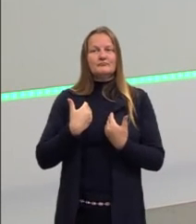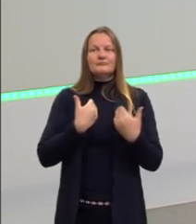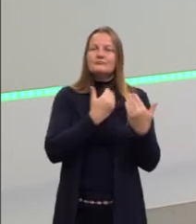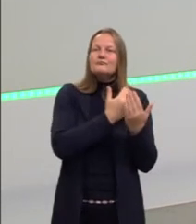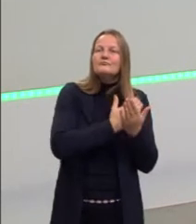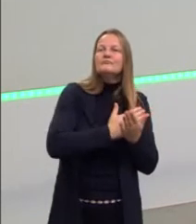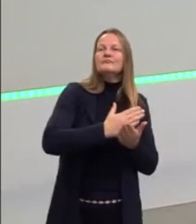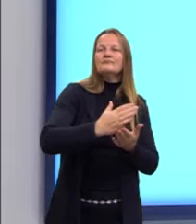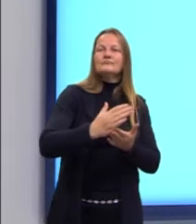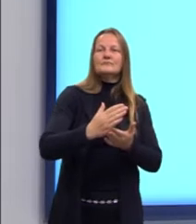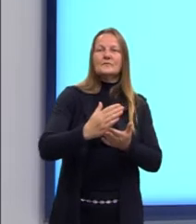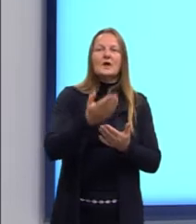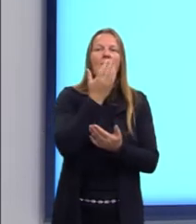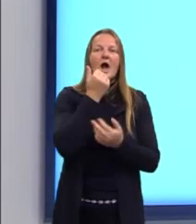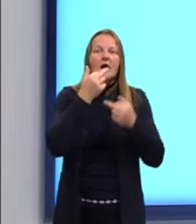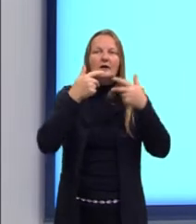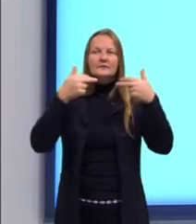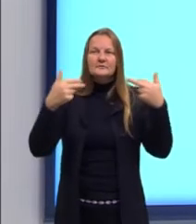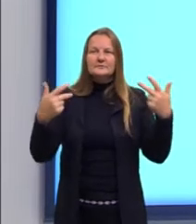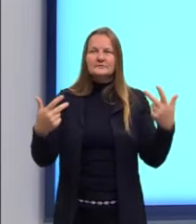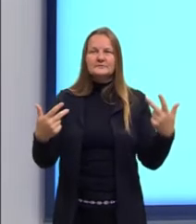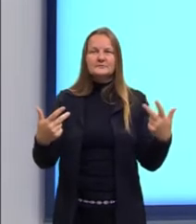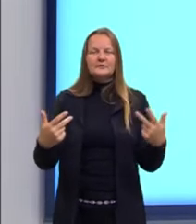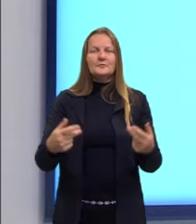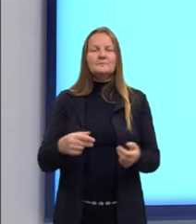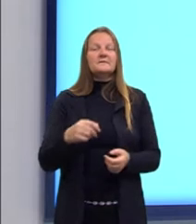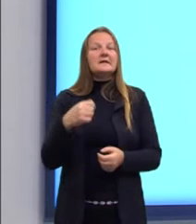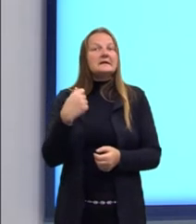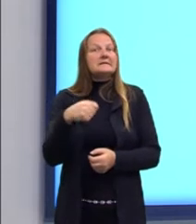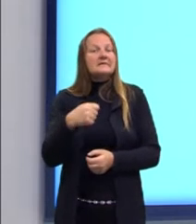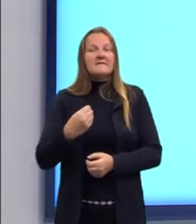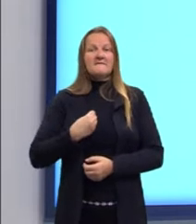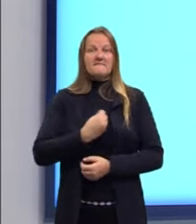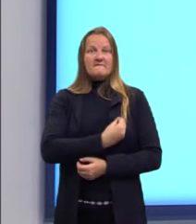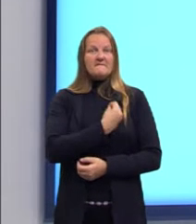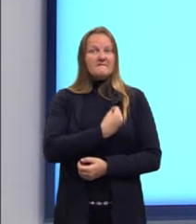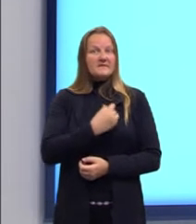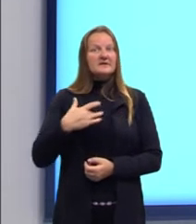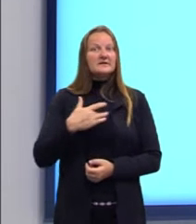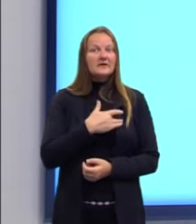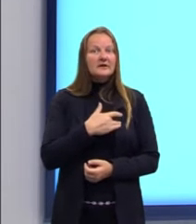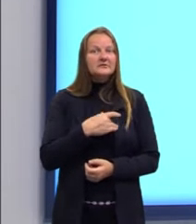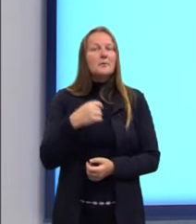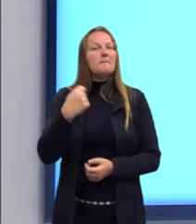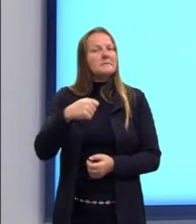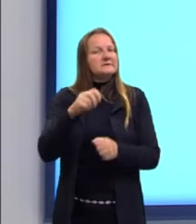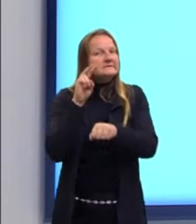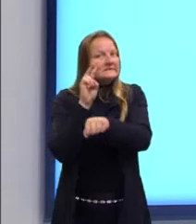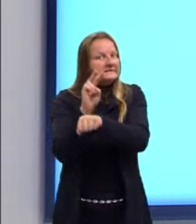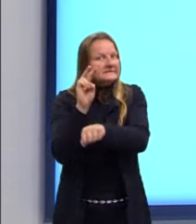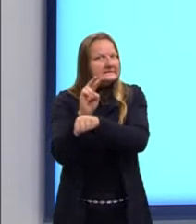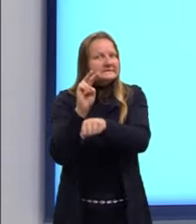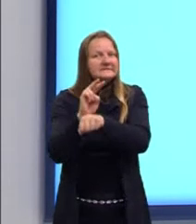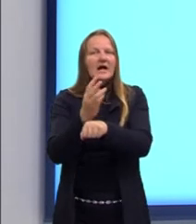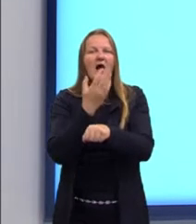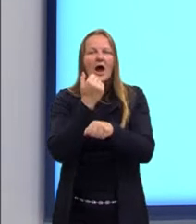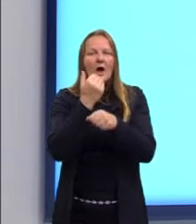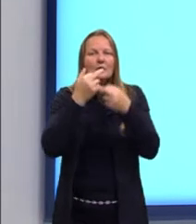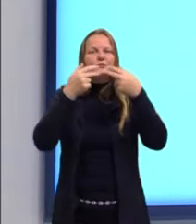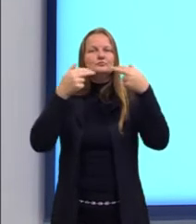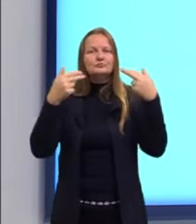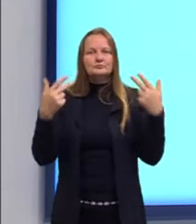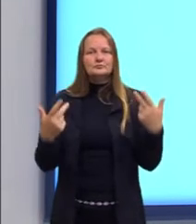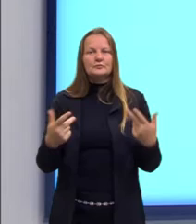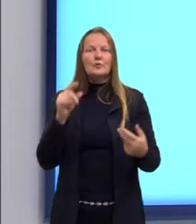Começando pela alimentação, né? Que é quando a gente fala em vida saudável, acredito que a primeira coisa, uma das primeiras coisas, né, que vem na mente